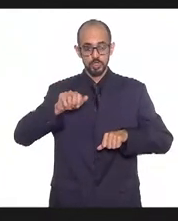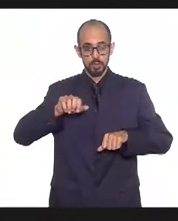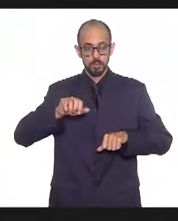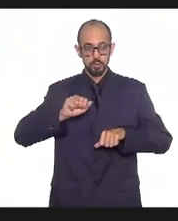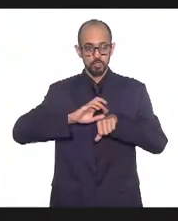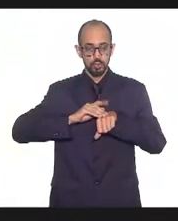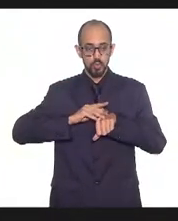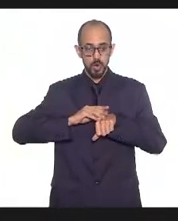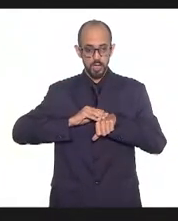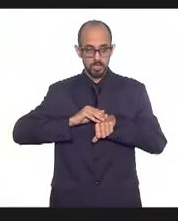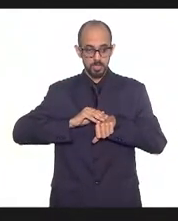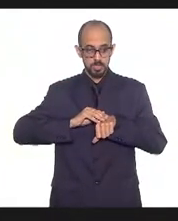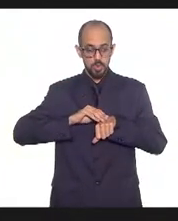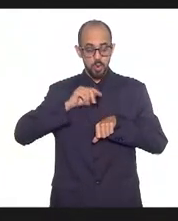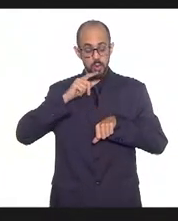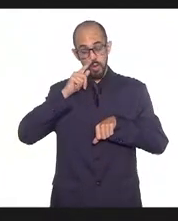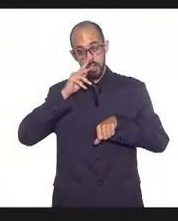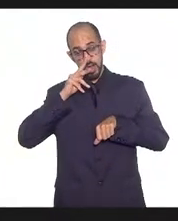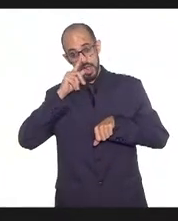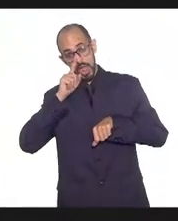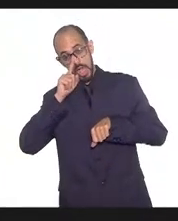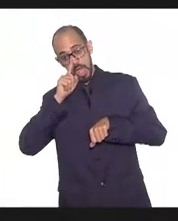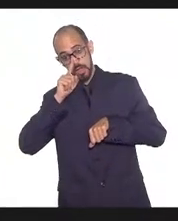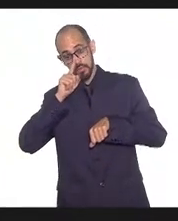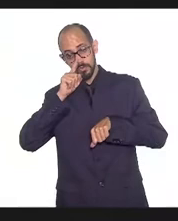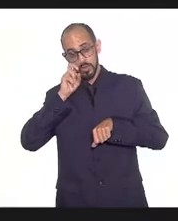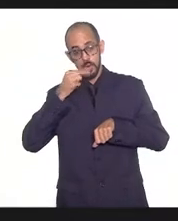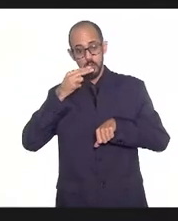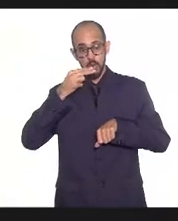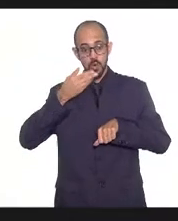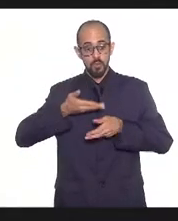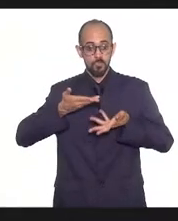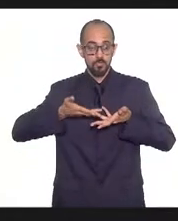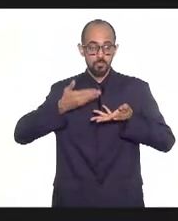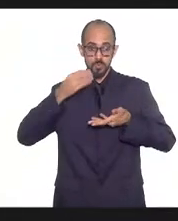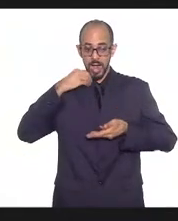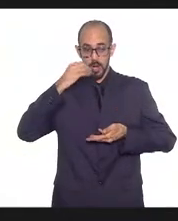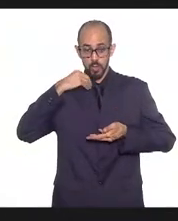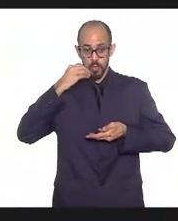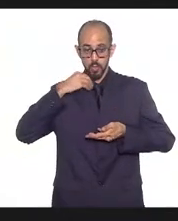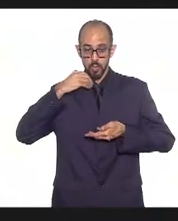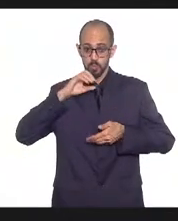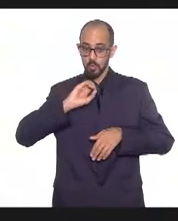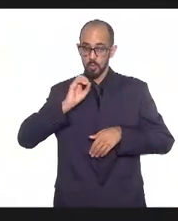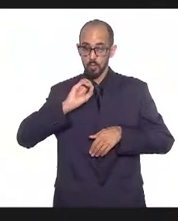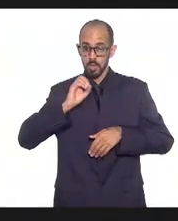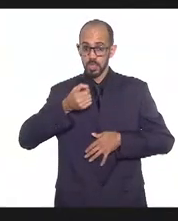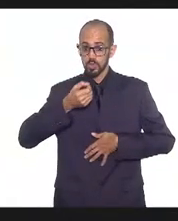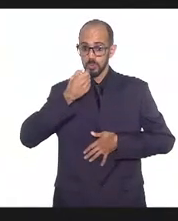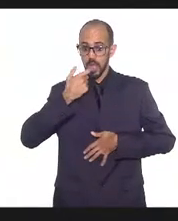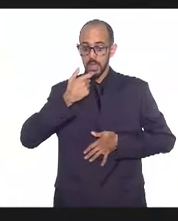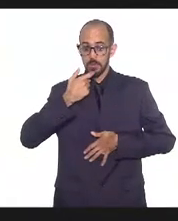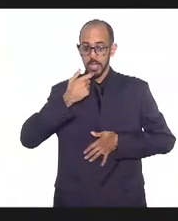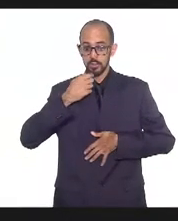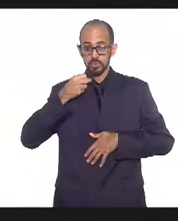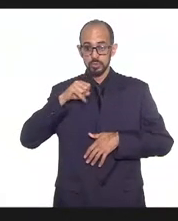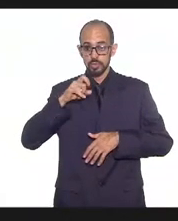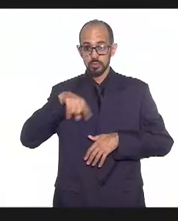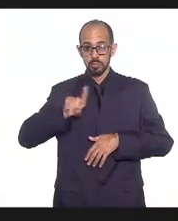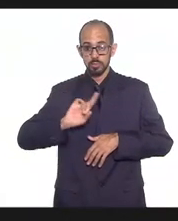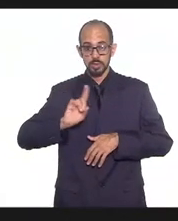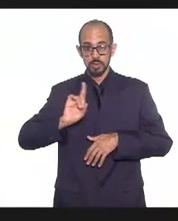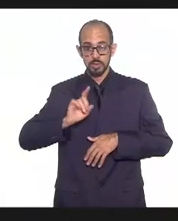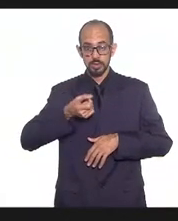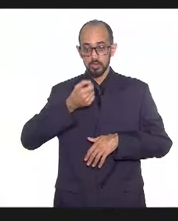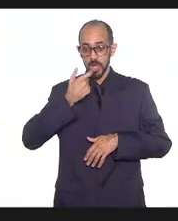tiverem, que esses trabalhadores e as trabalhadoras. Ninguém toma remédio sem estar precisando tomar esses remédios.